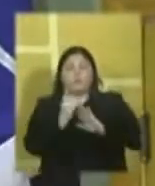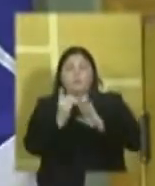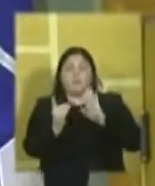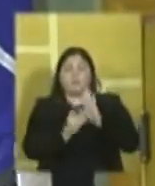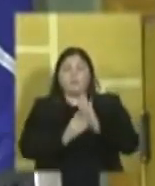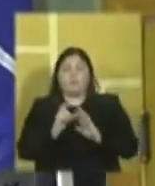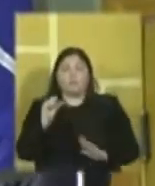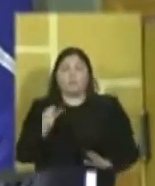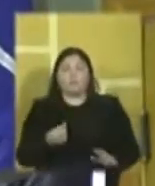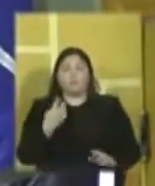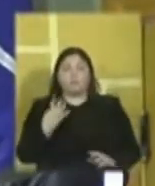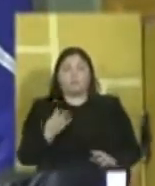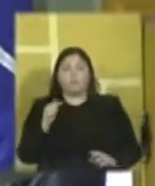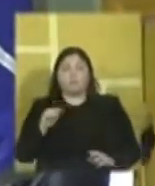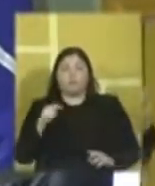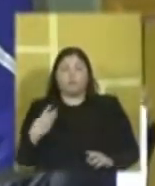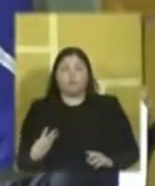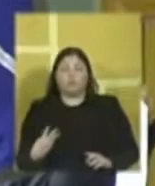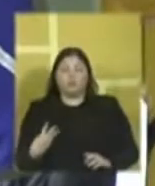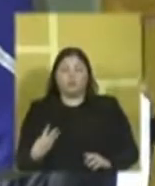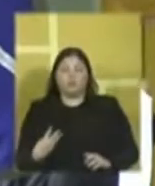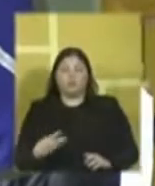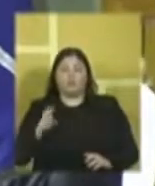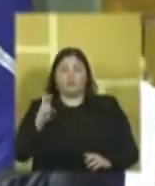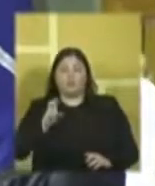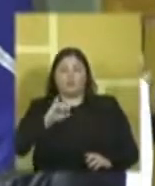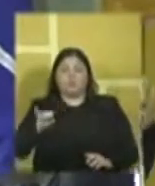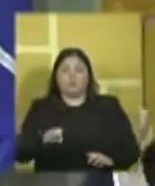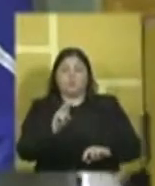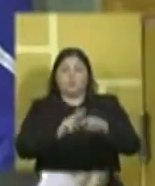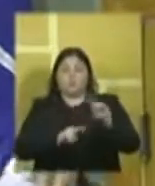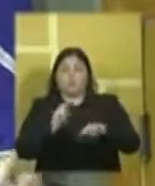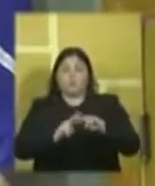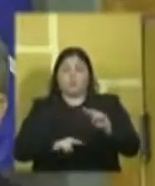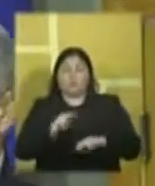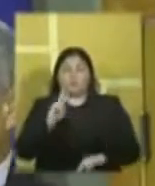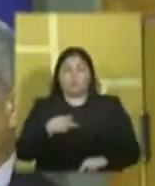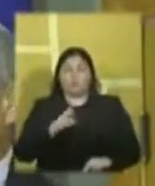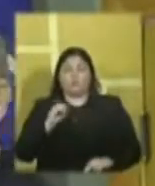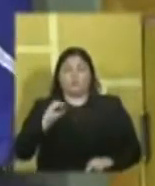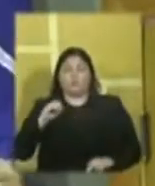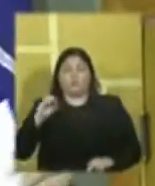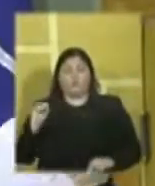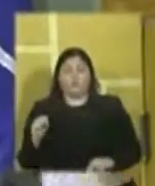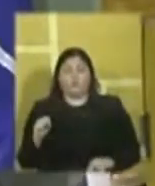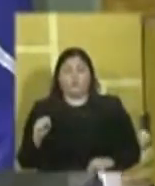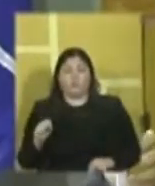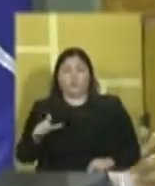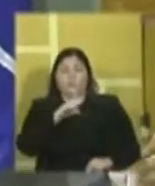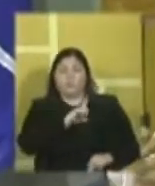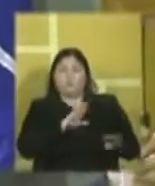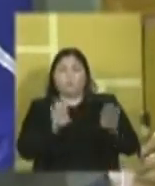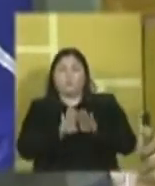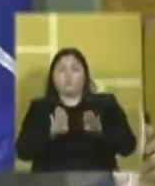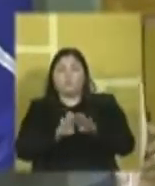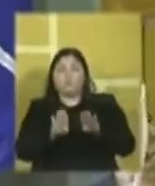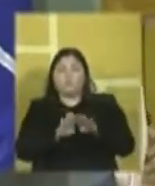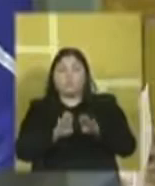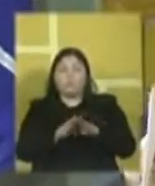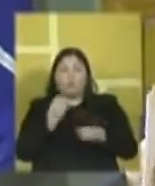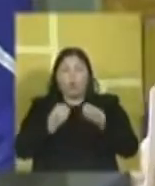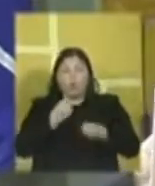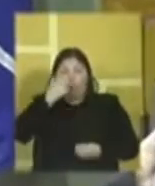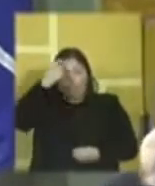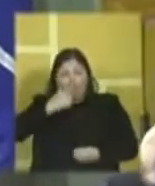Decreto 6.473, de 5 de junho de 2008. E tem aqui também um código de ética